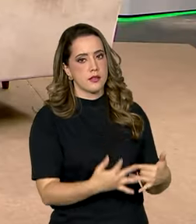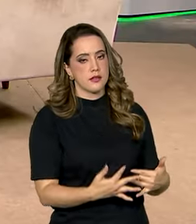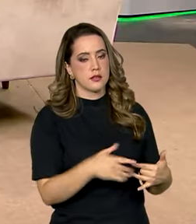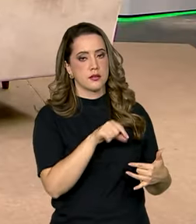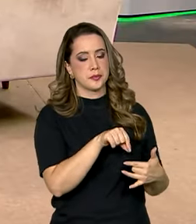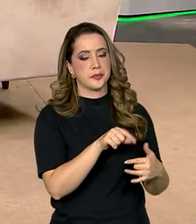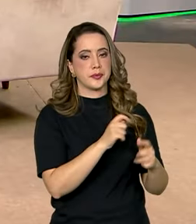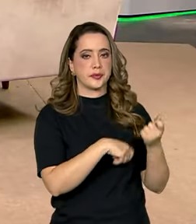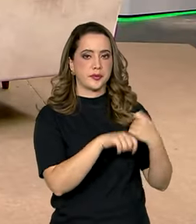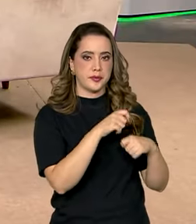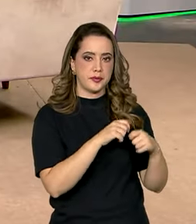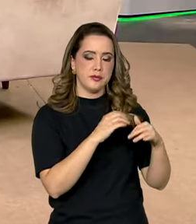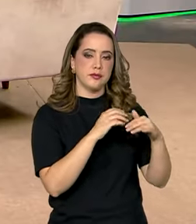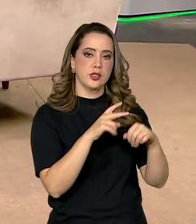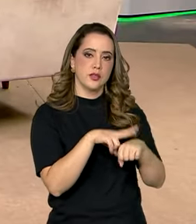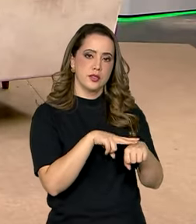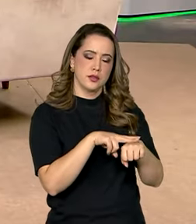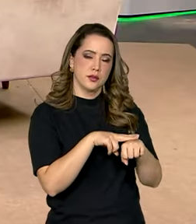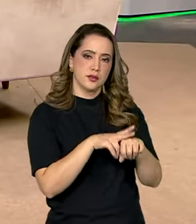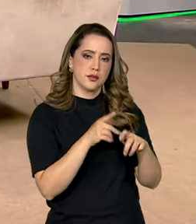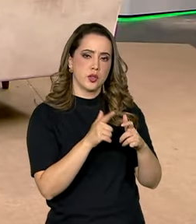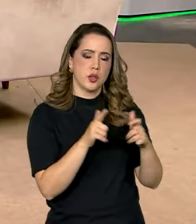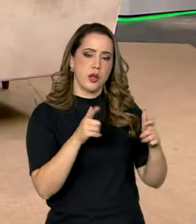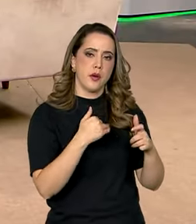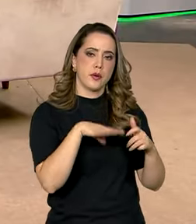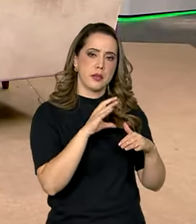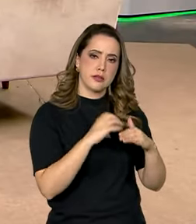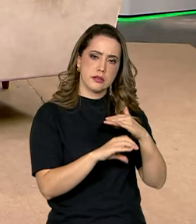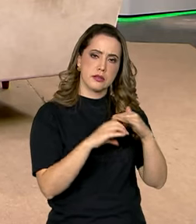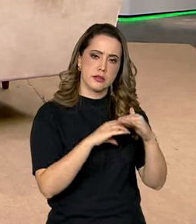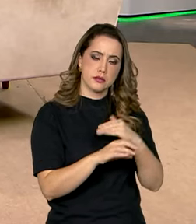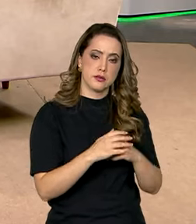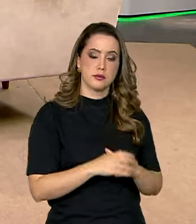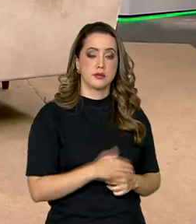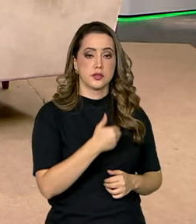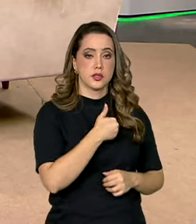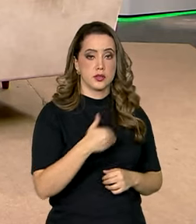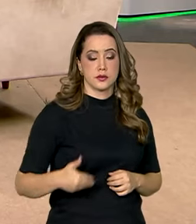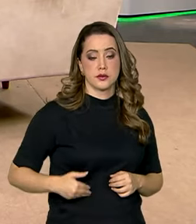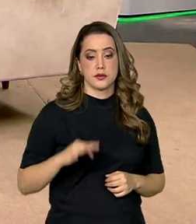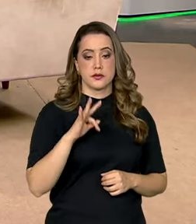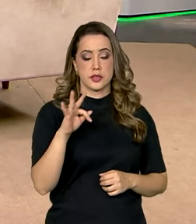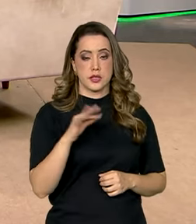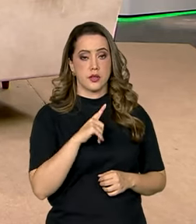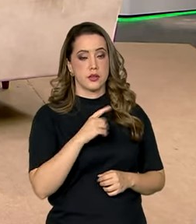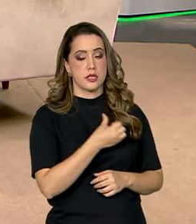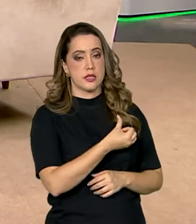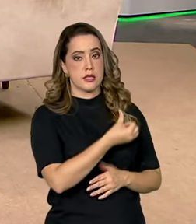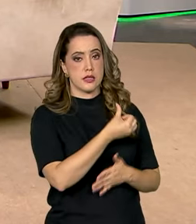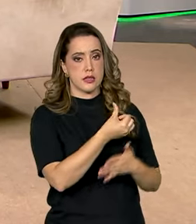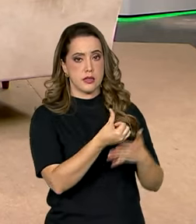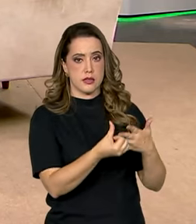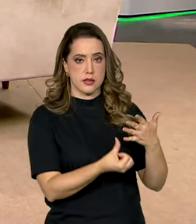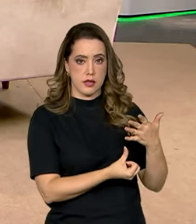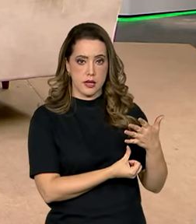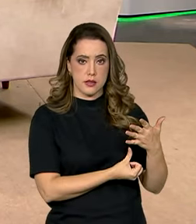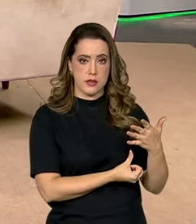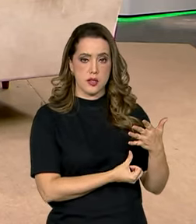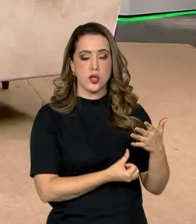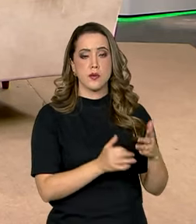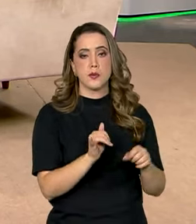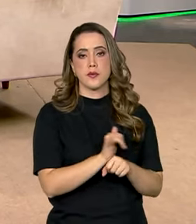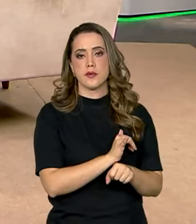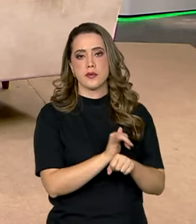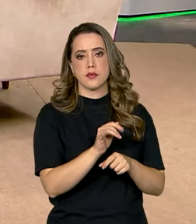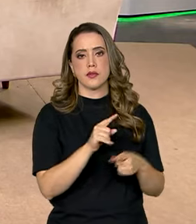industrial que tem mais incentivo? O governo federal está criando a política industrial que tem seis grandes missões, Seis grandes agendas estratégicas.